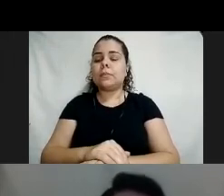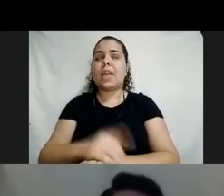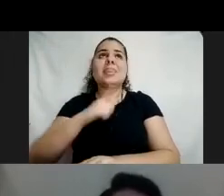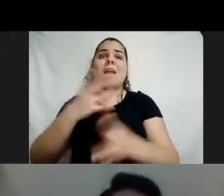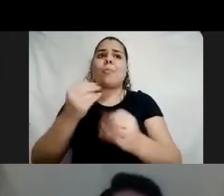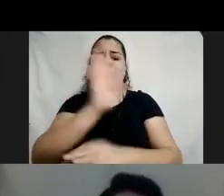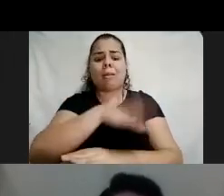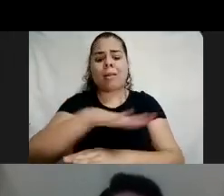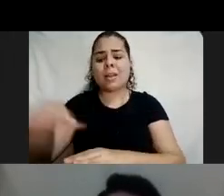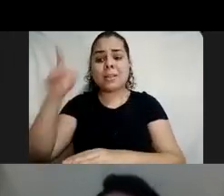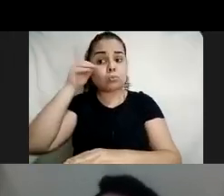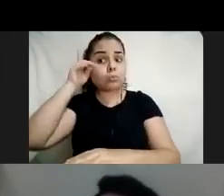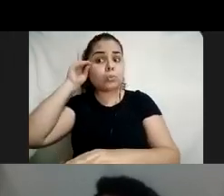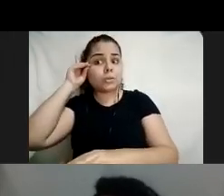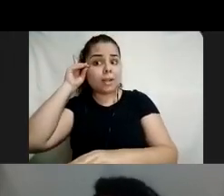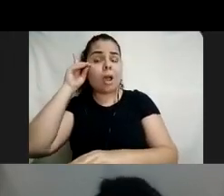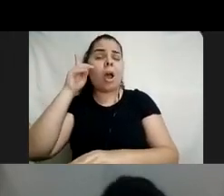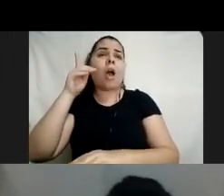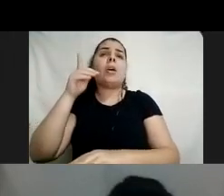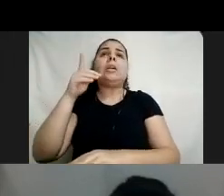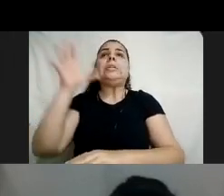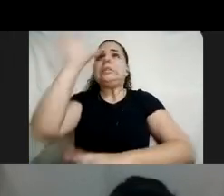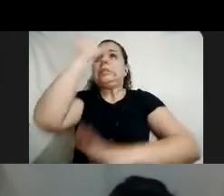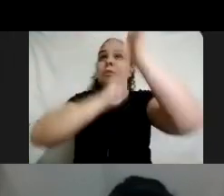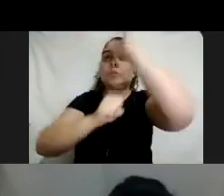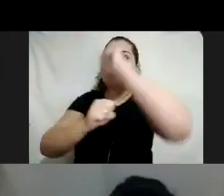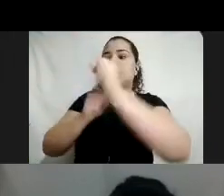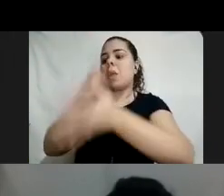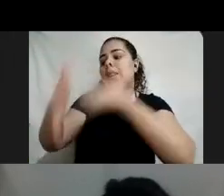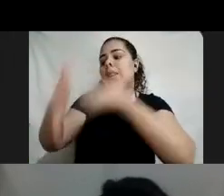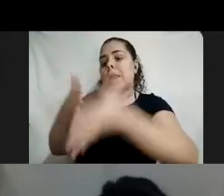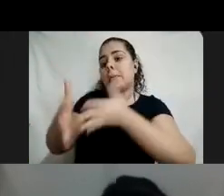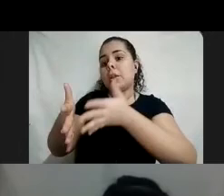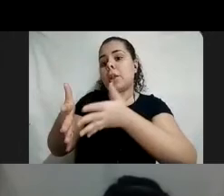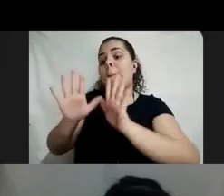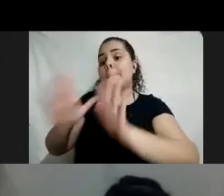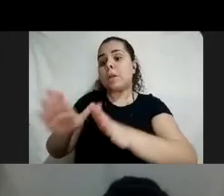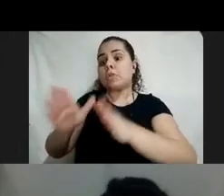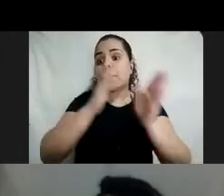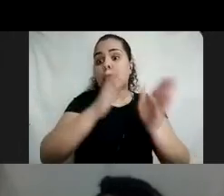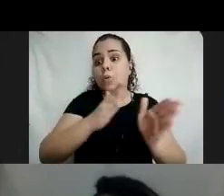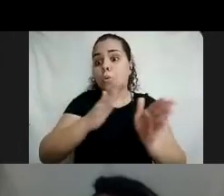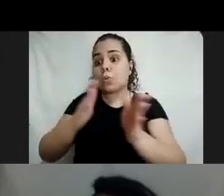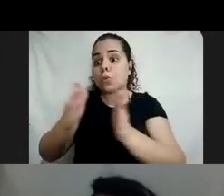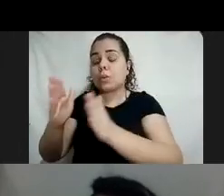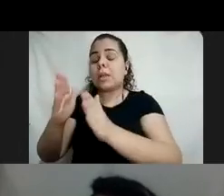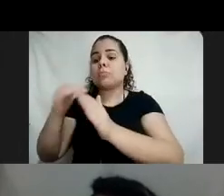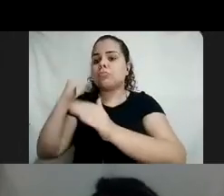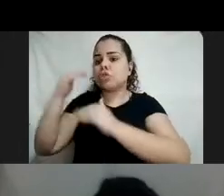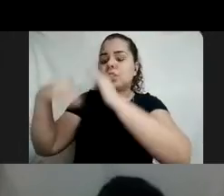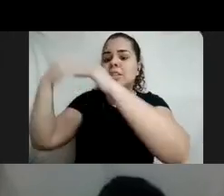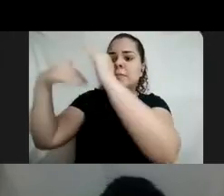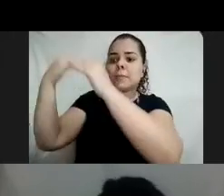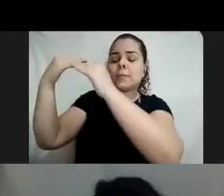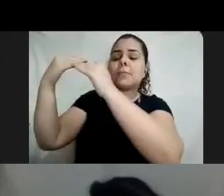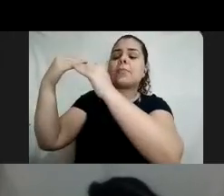síndrome de Dow que, embora não sejam alfabetizadas em libras, no processo de desenvolvimento são